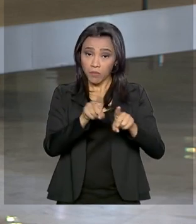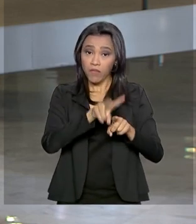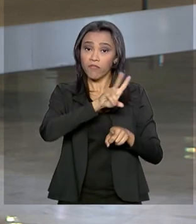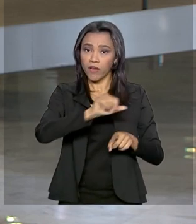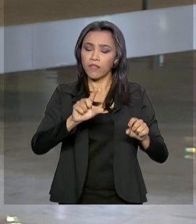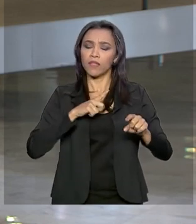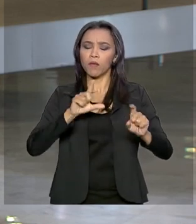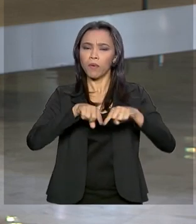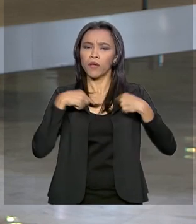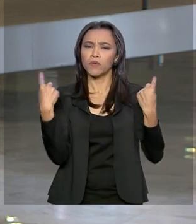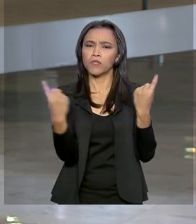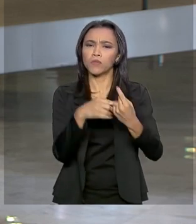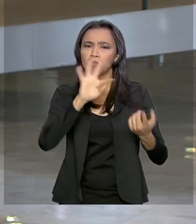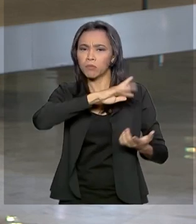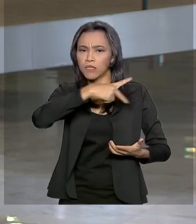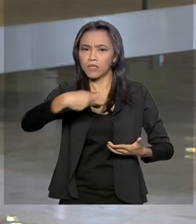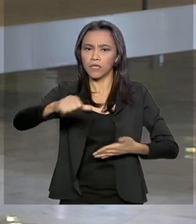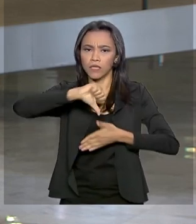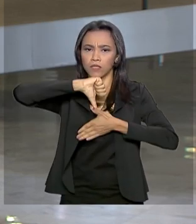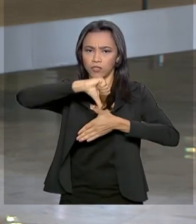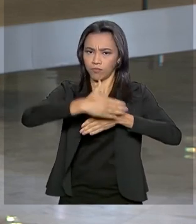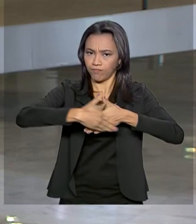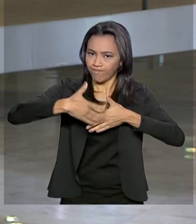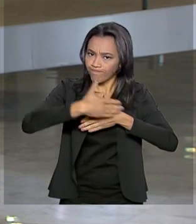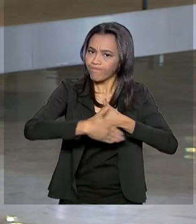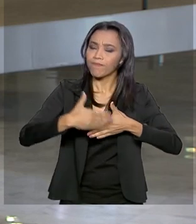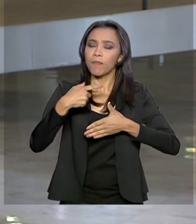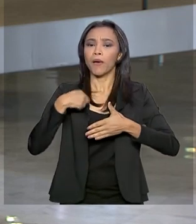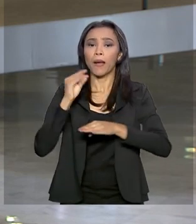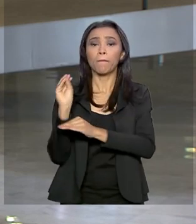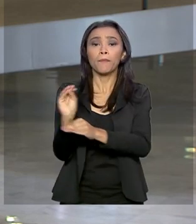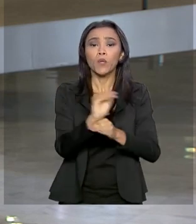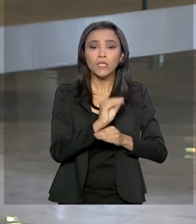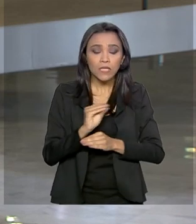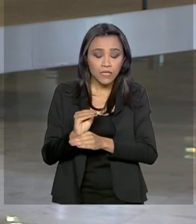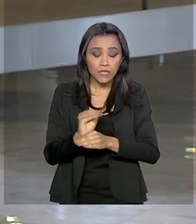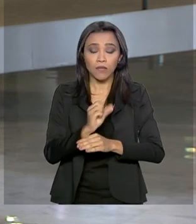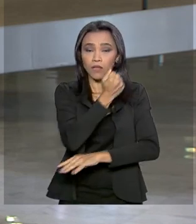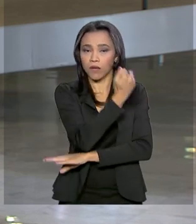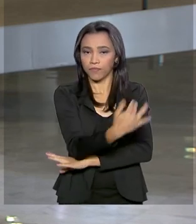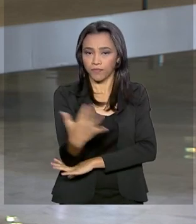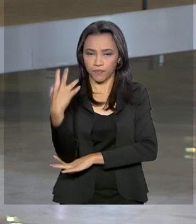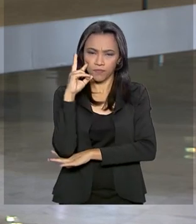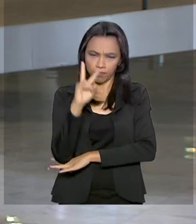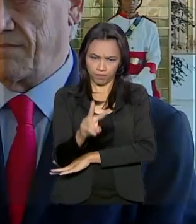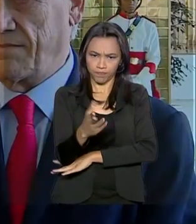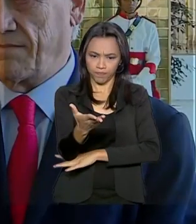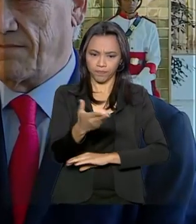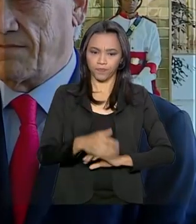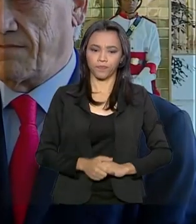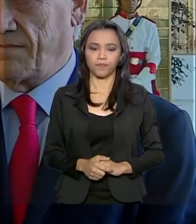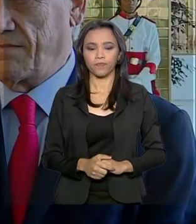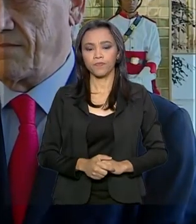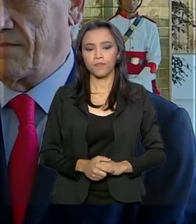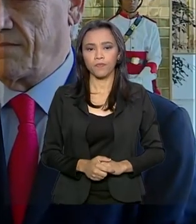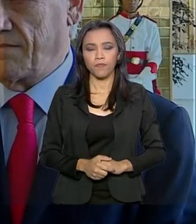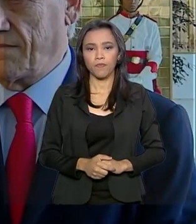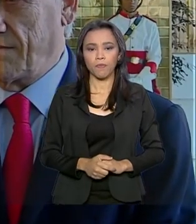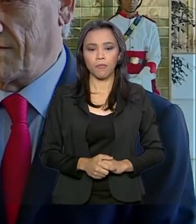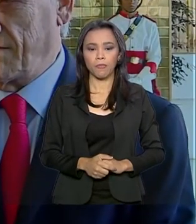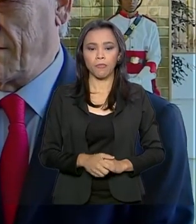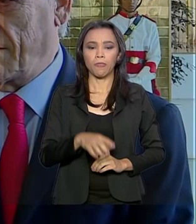discutir o desenvolvimento e a proteção da floresta amazônica. Vamos ouvi-lo. No dia